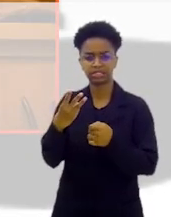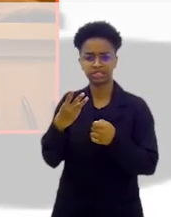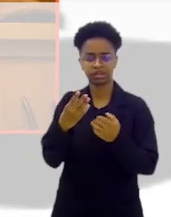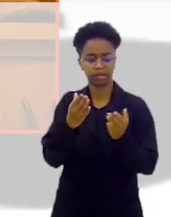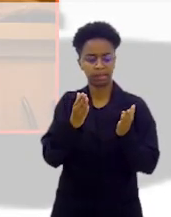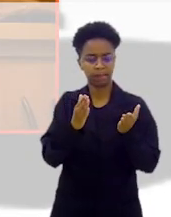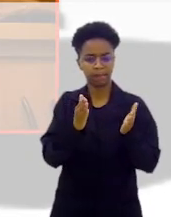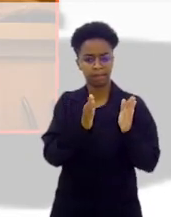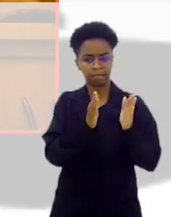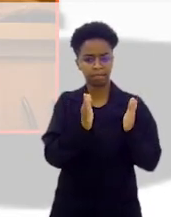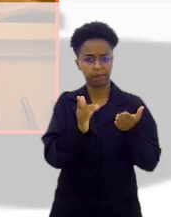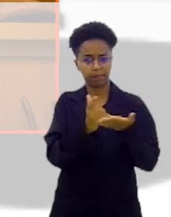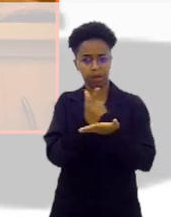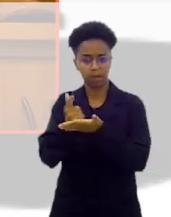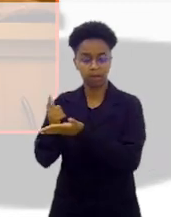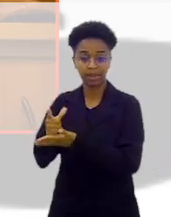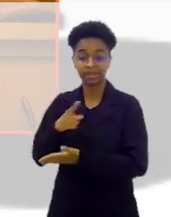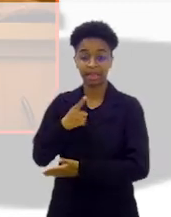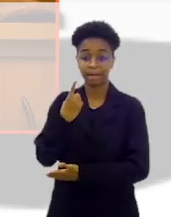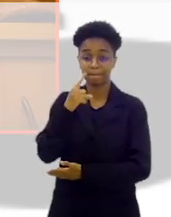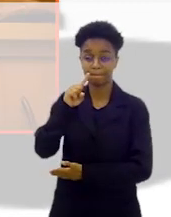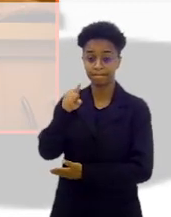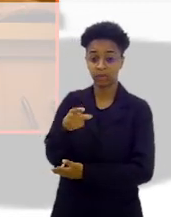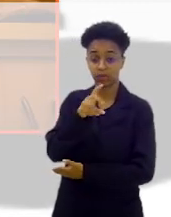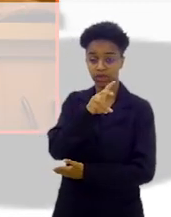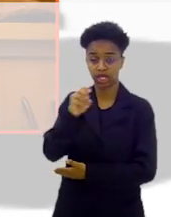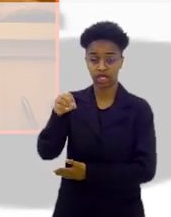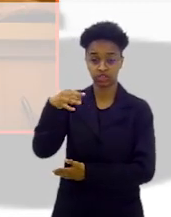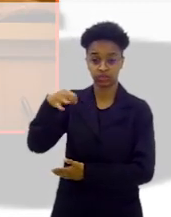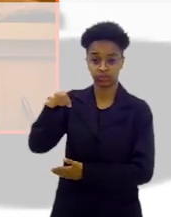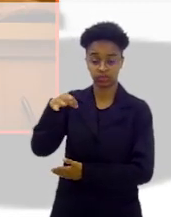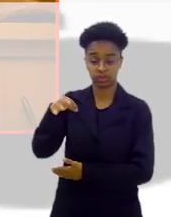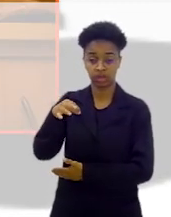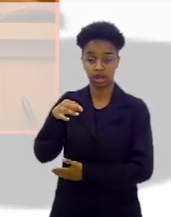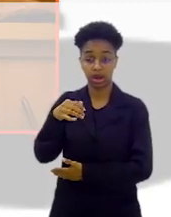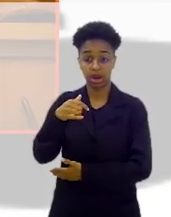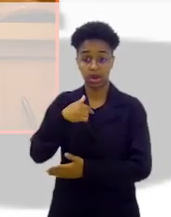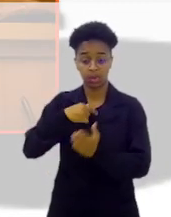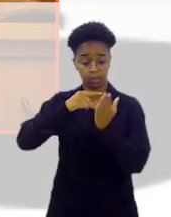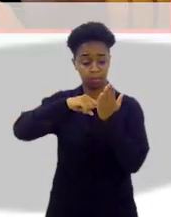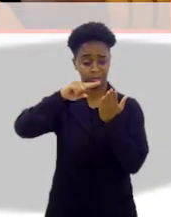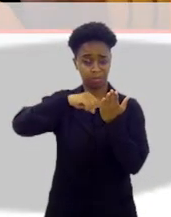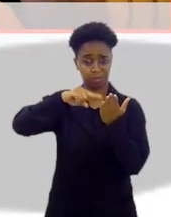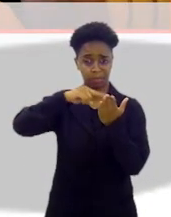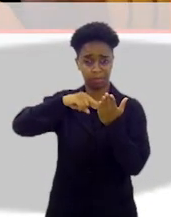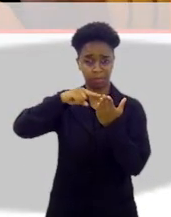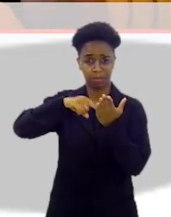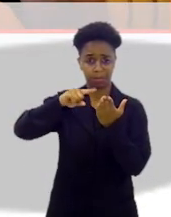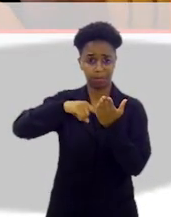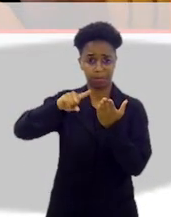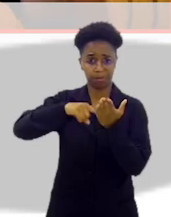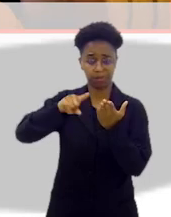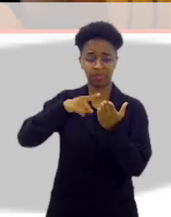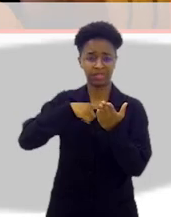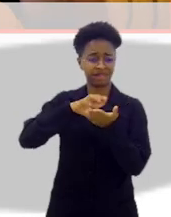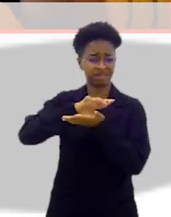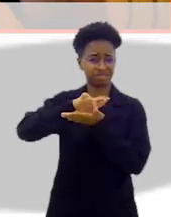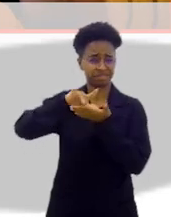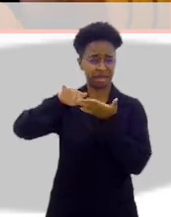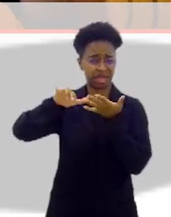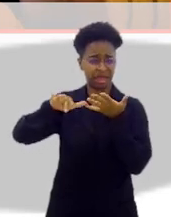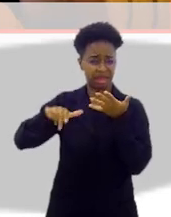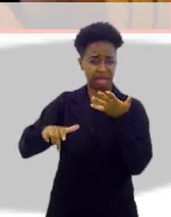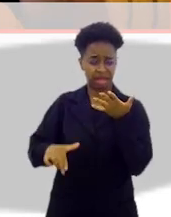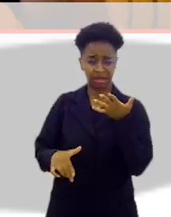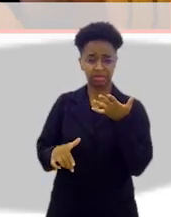volumes, porque ele tem 1.500 páginas. Nossa, estou aqui buscando, estou vendo cravo e